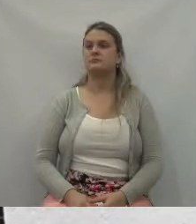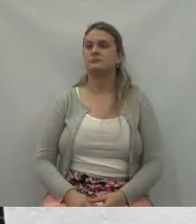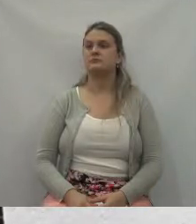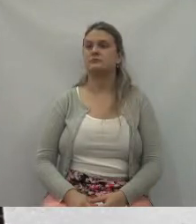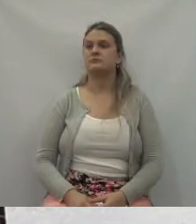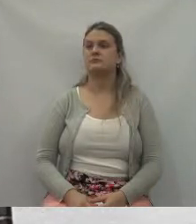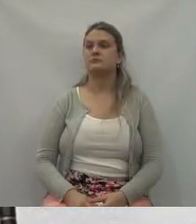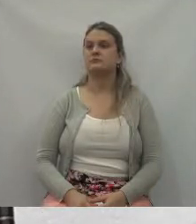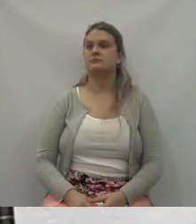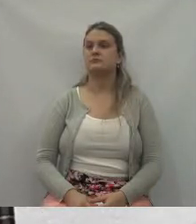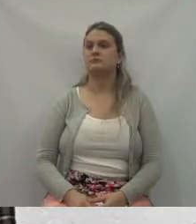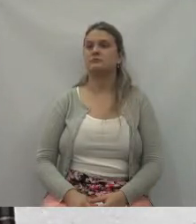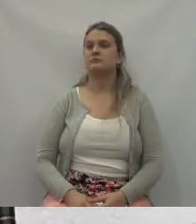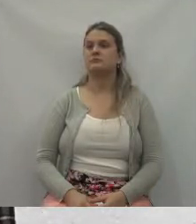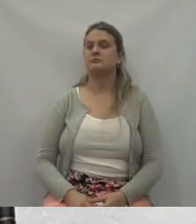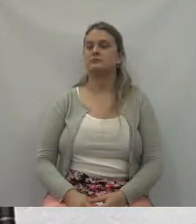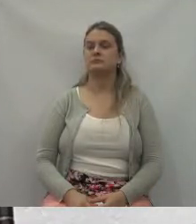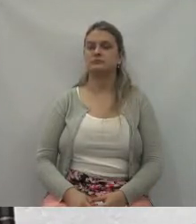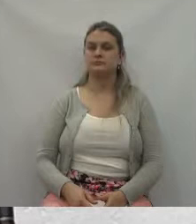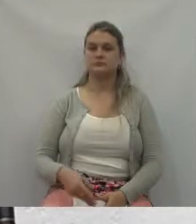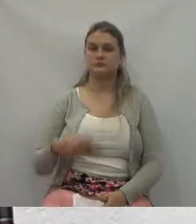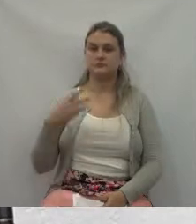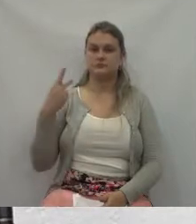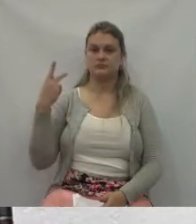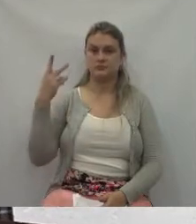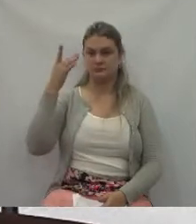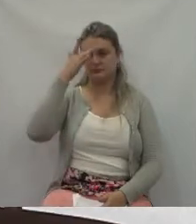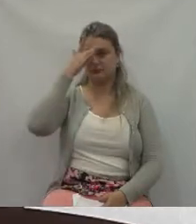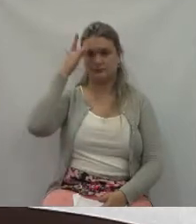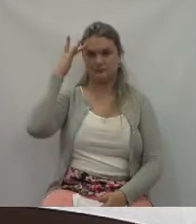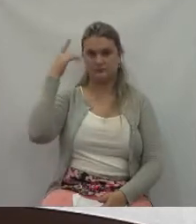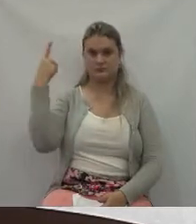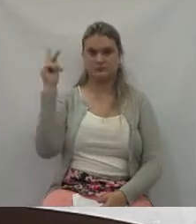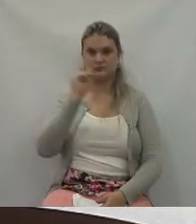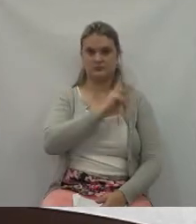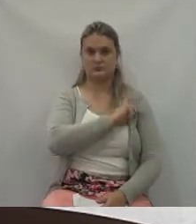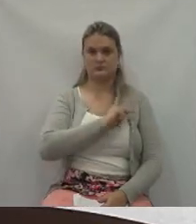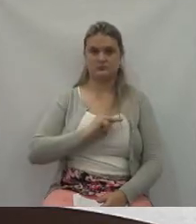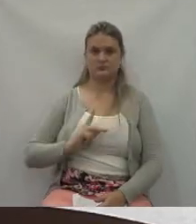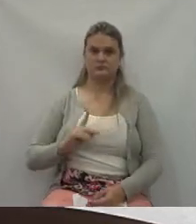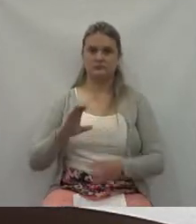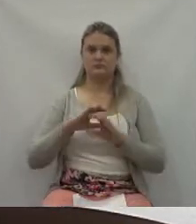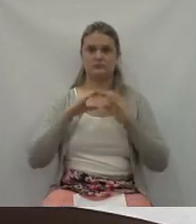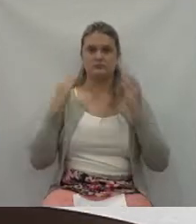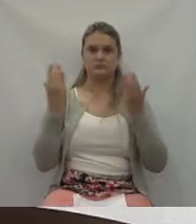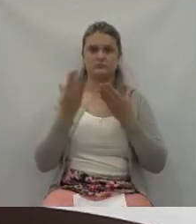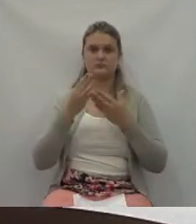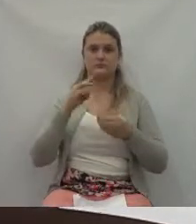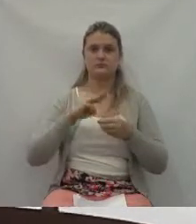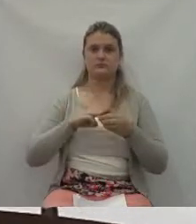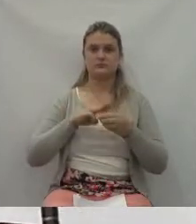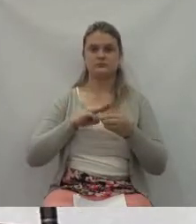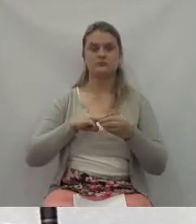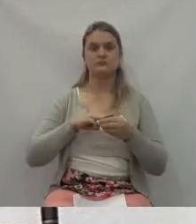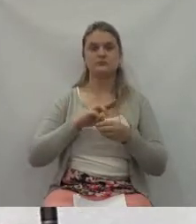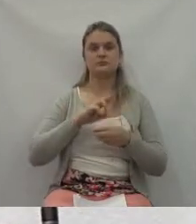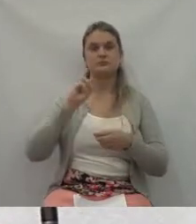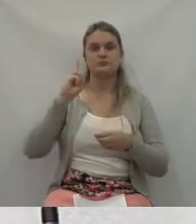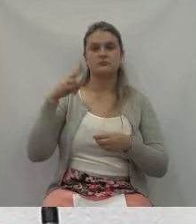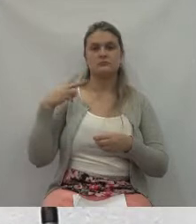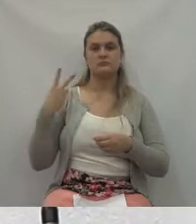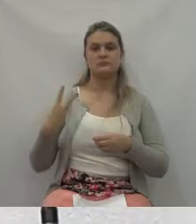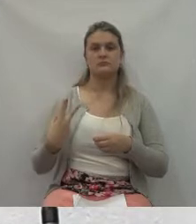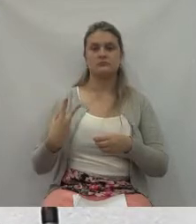Excelentíssimo, senhor presidente da Câmara Municipal de Vereadores de União da